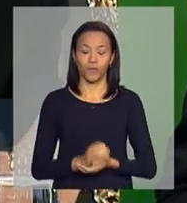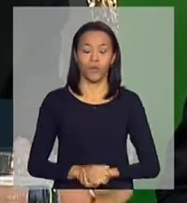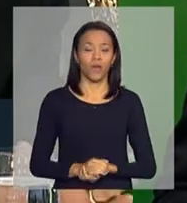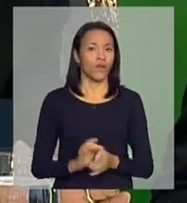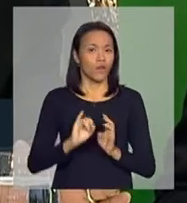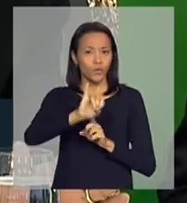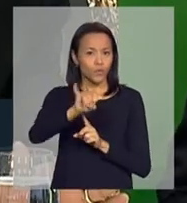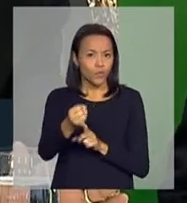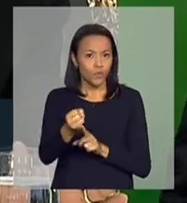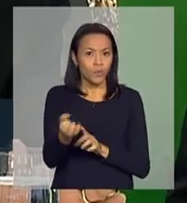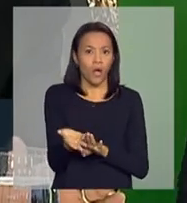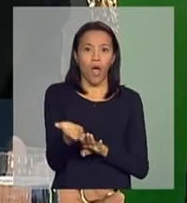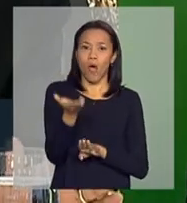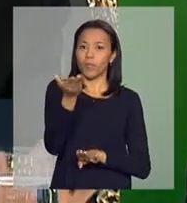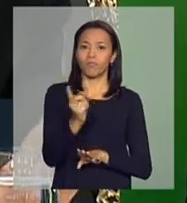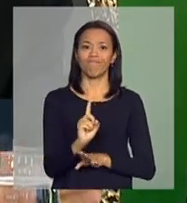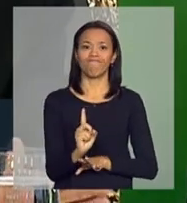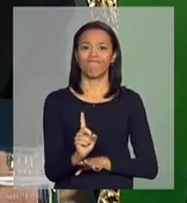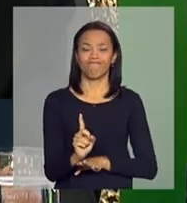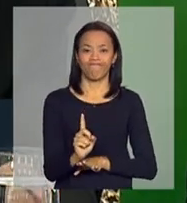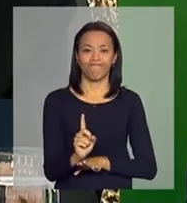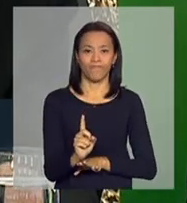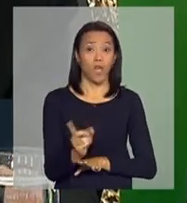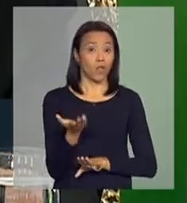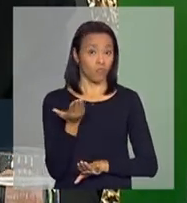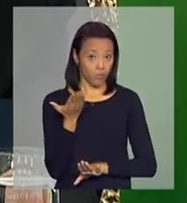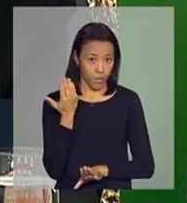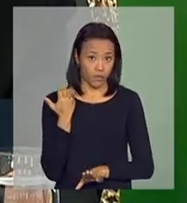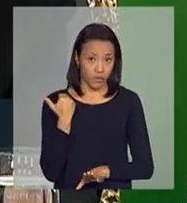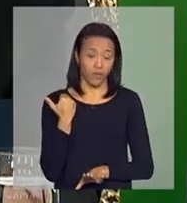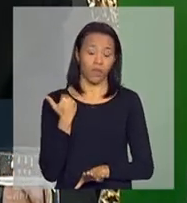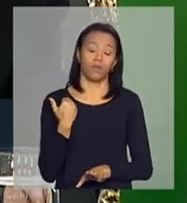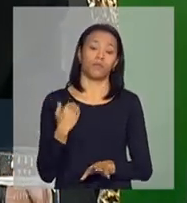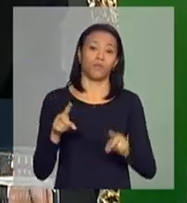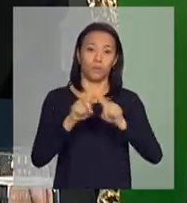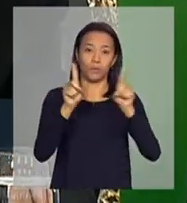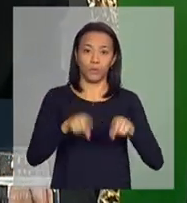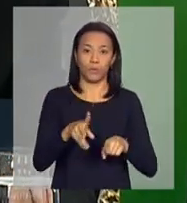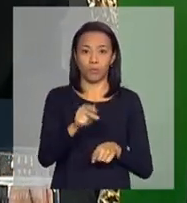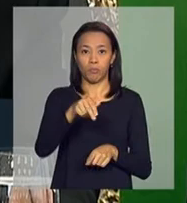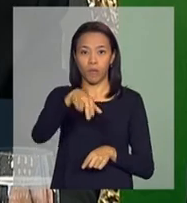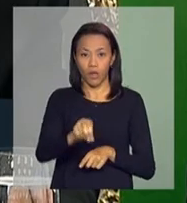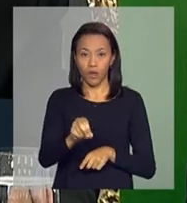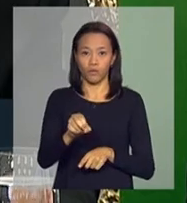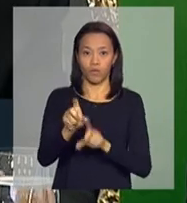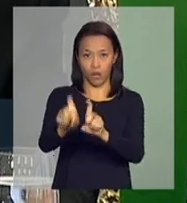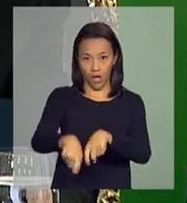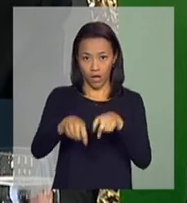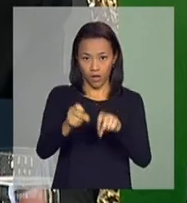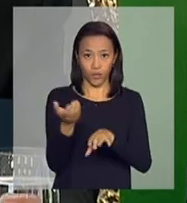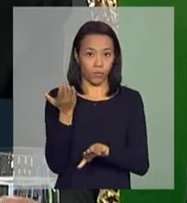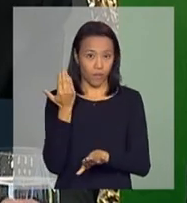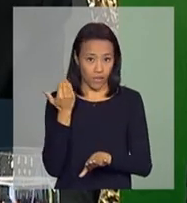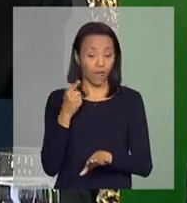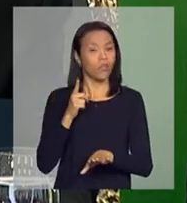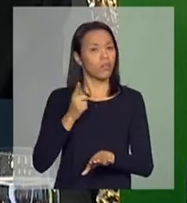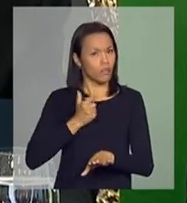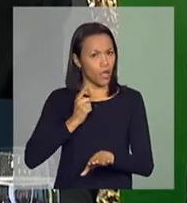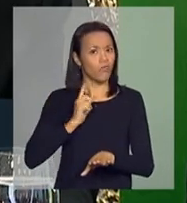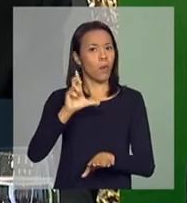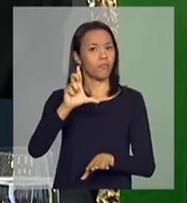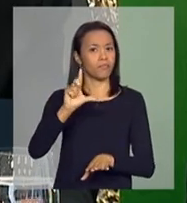foi aumentado. Aqueles que, o passado, no plano agrícola passado, já houve uma redução